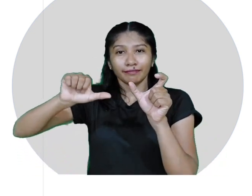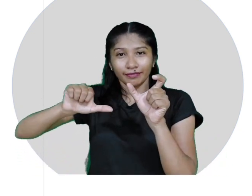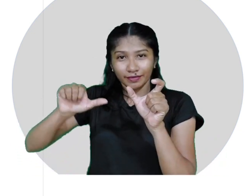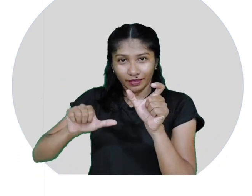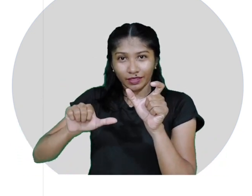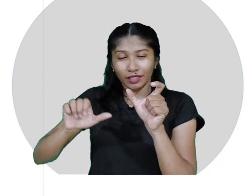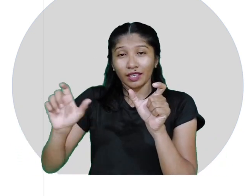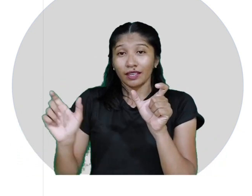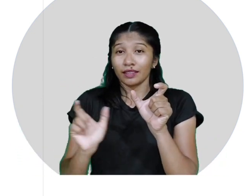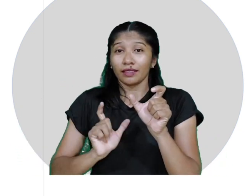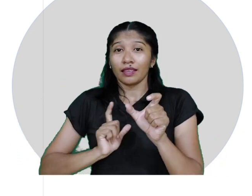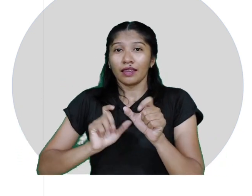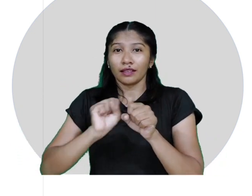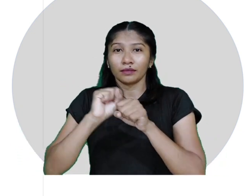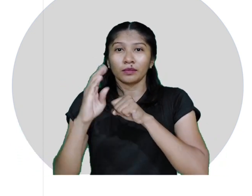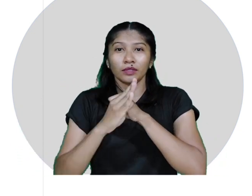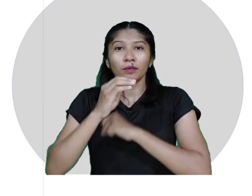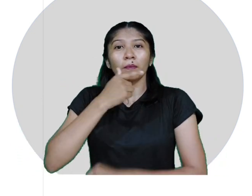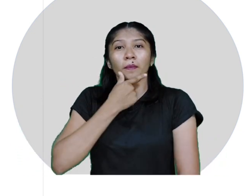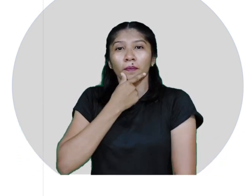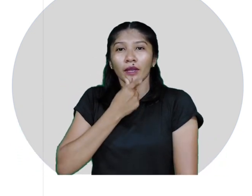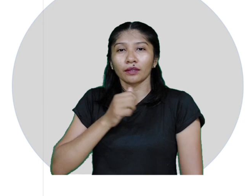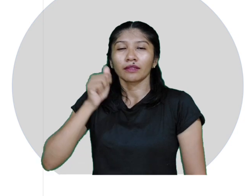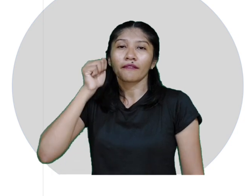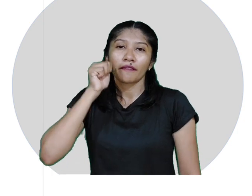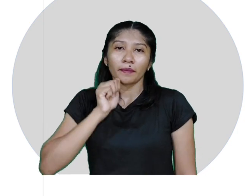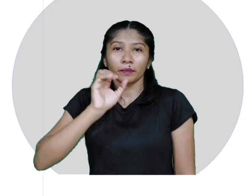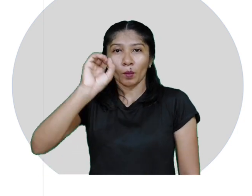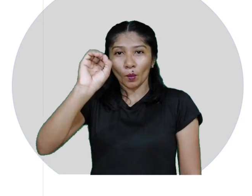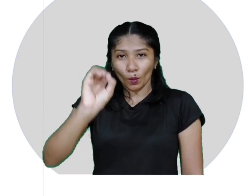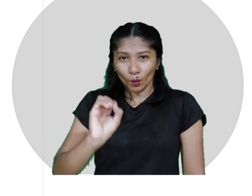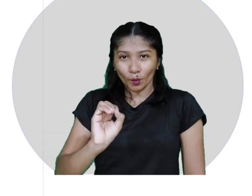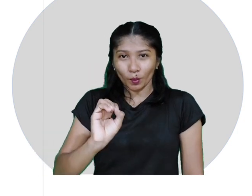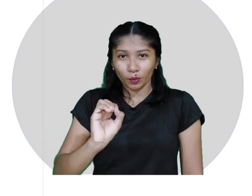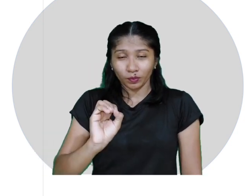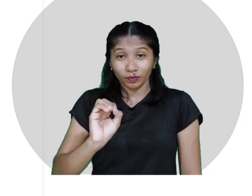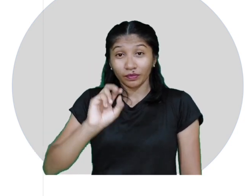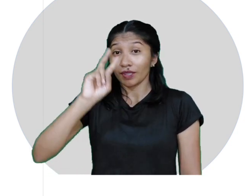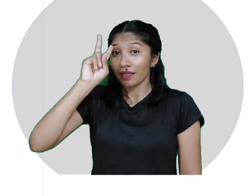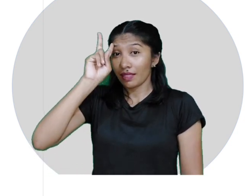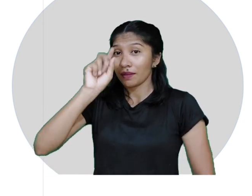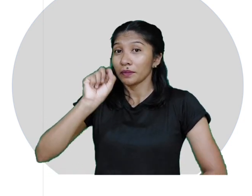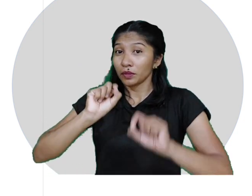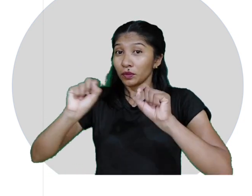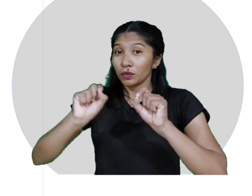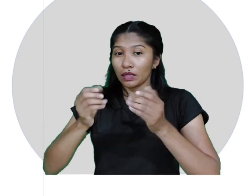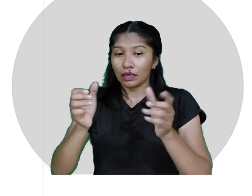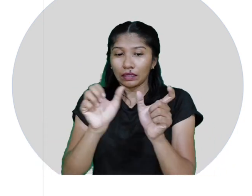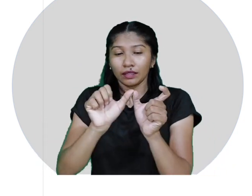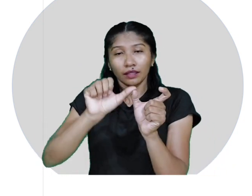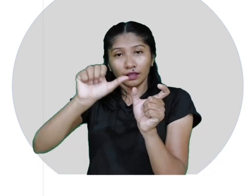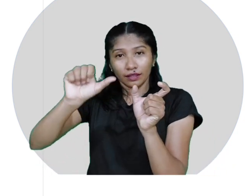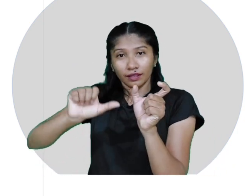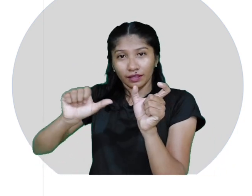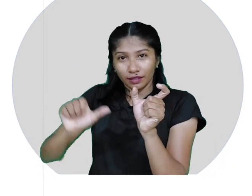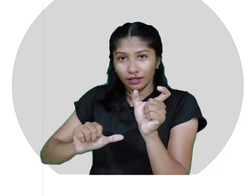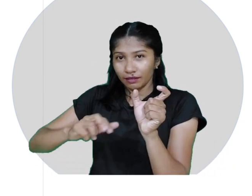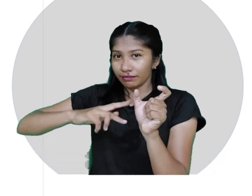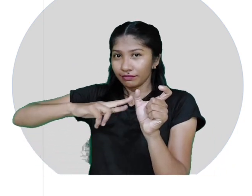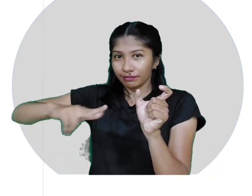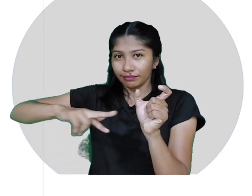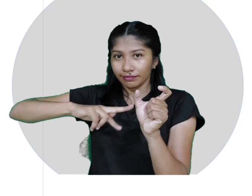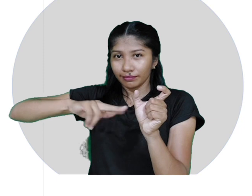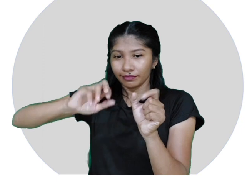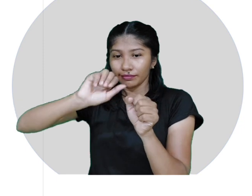composta por substantivos masculinos, femininos e neutros. Lembrando que esta declinação não